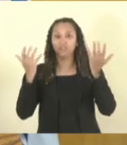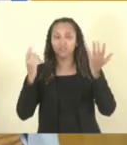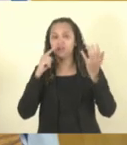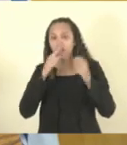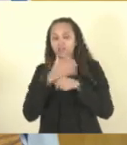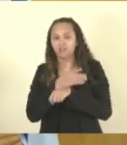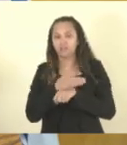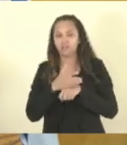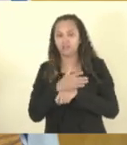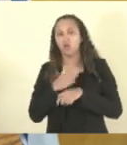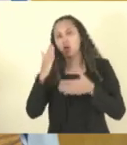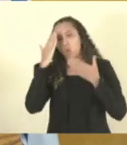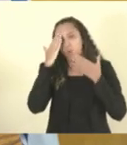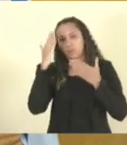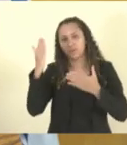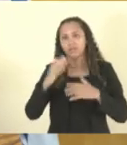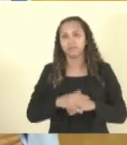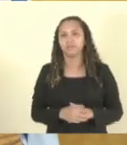da Serra. Nosso muito obrigado.